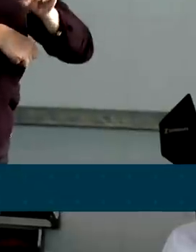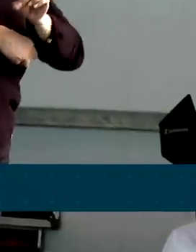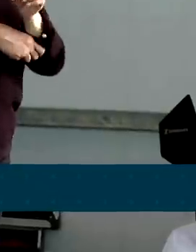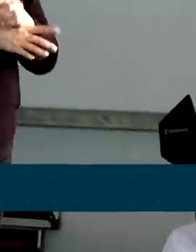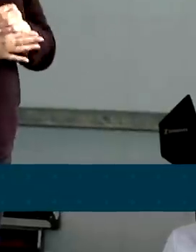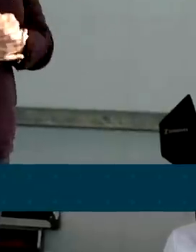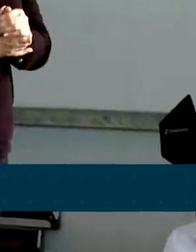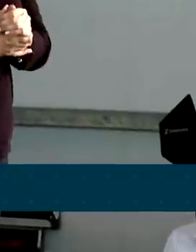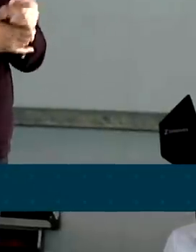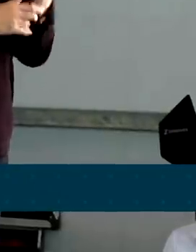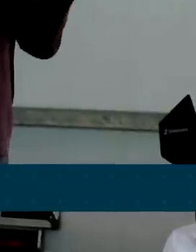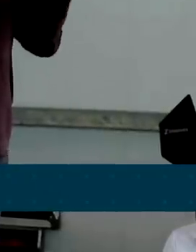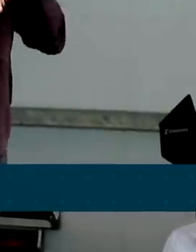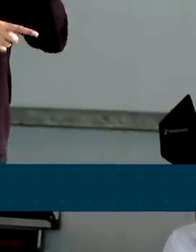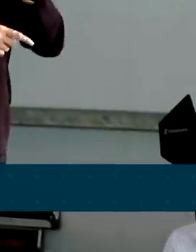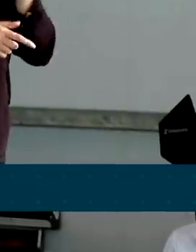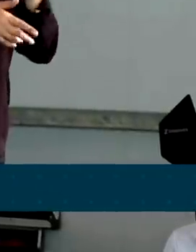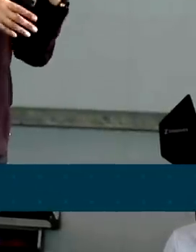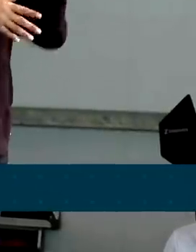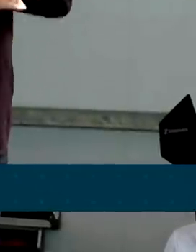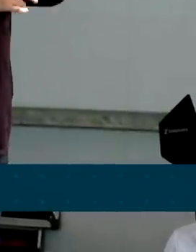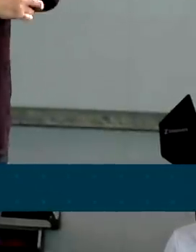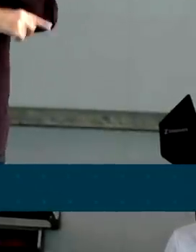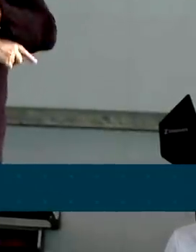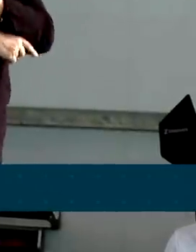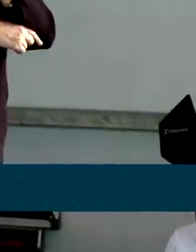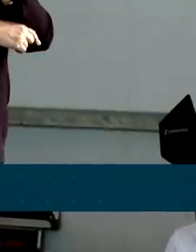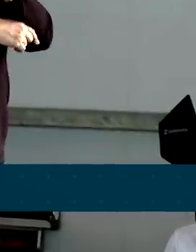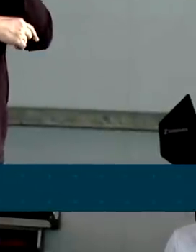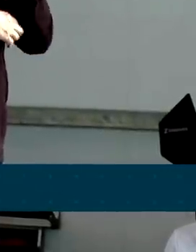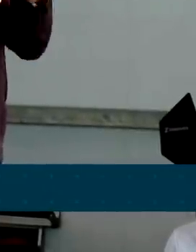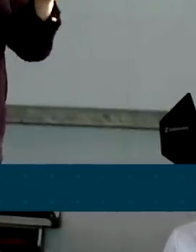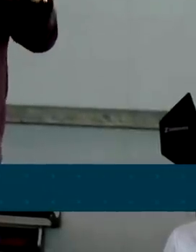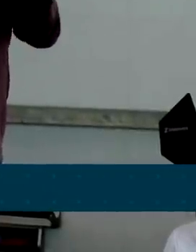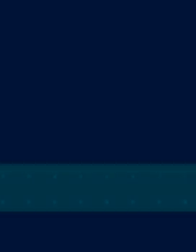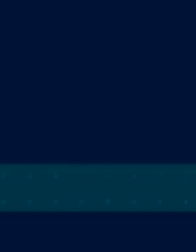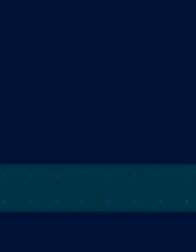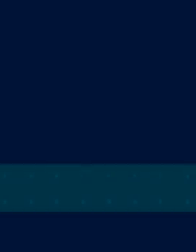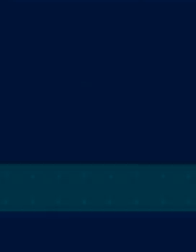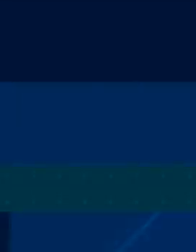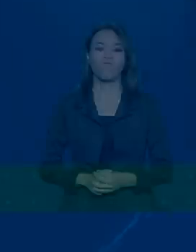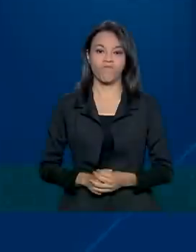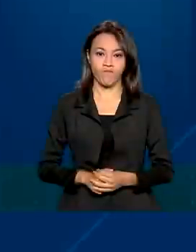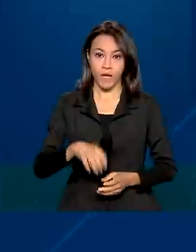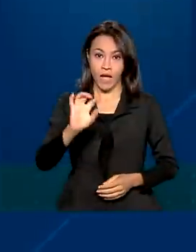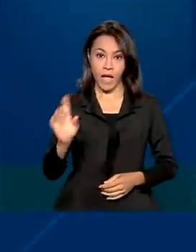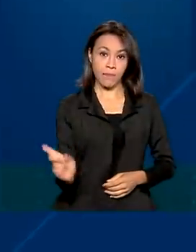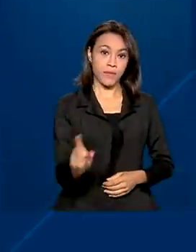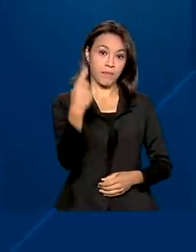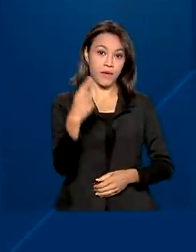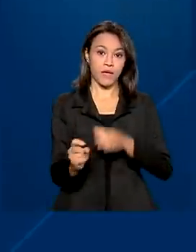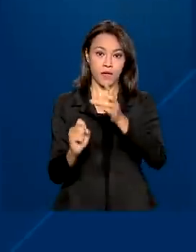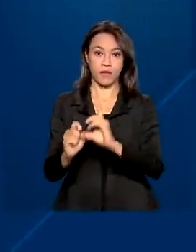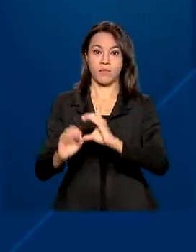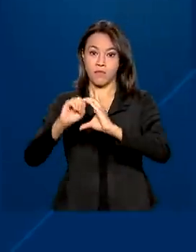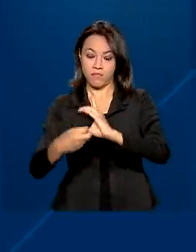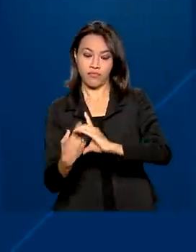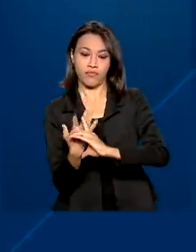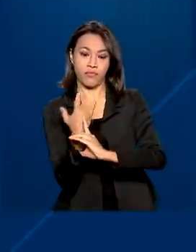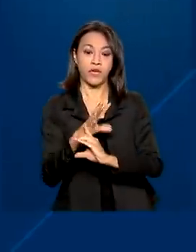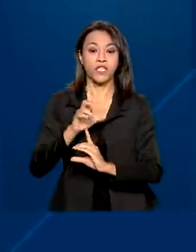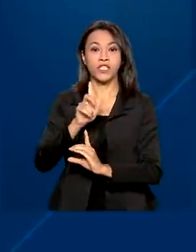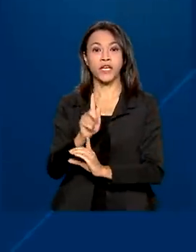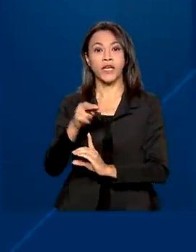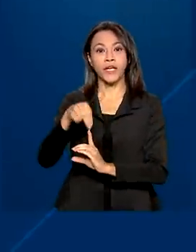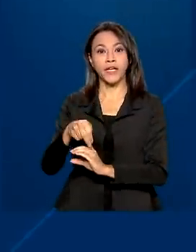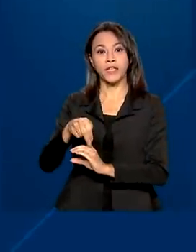para superar a crise hídrica que o país passou. A primeira usina termoelétrica, GNA1, com